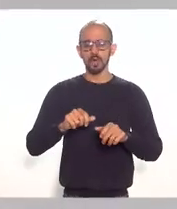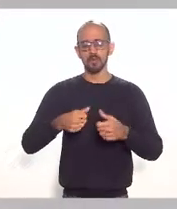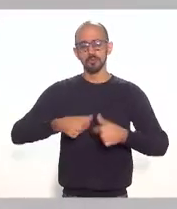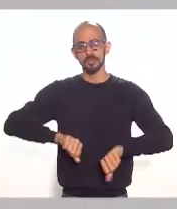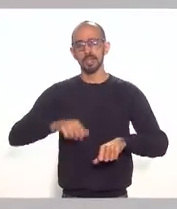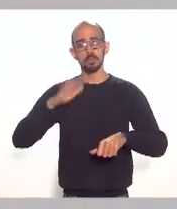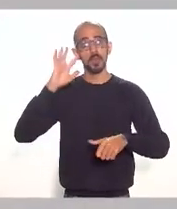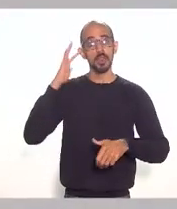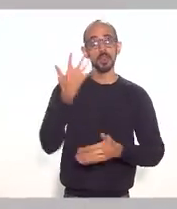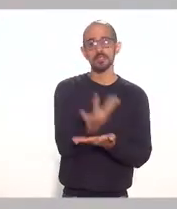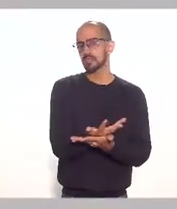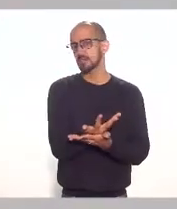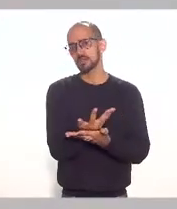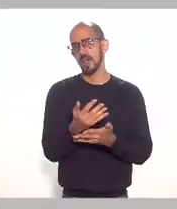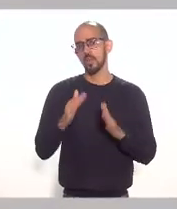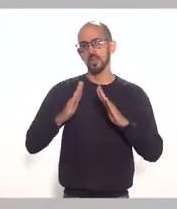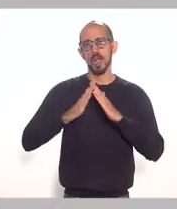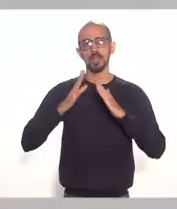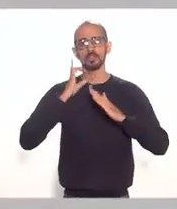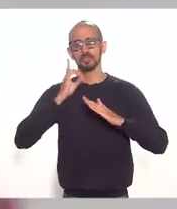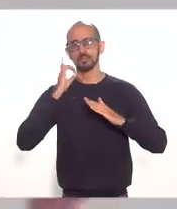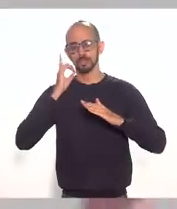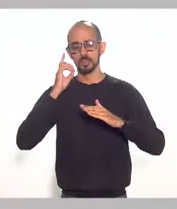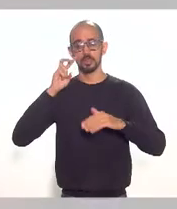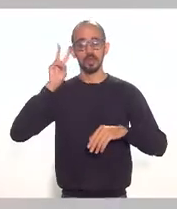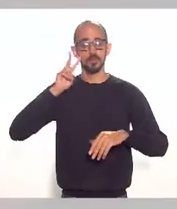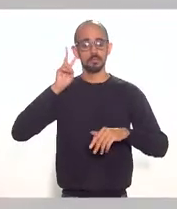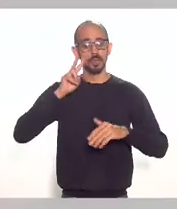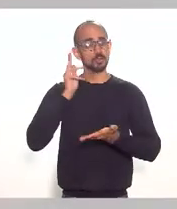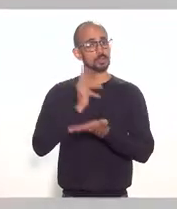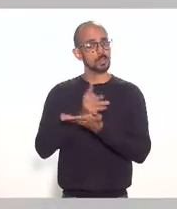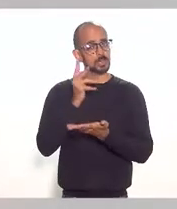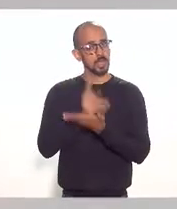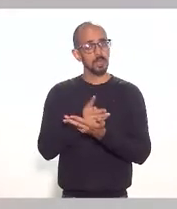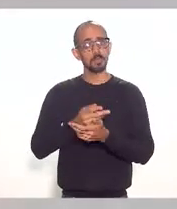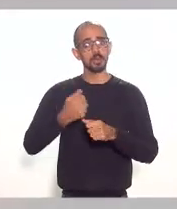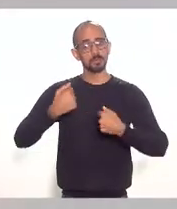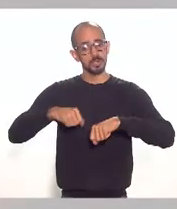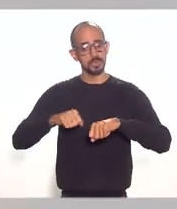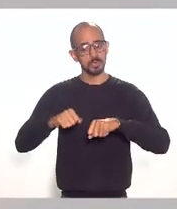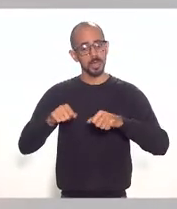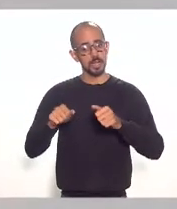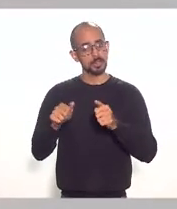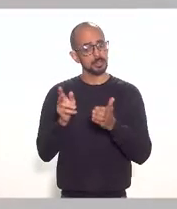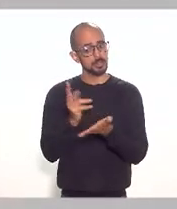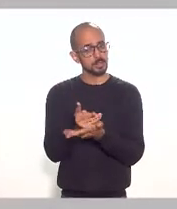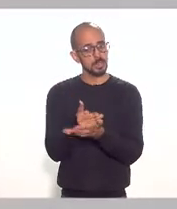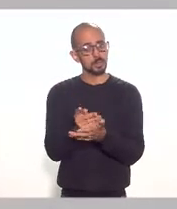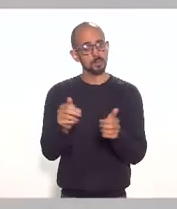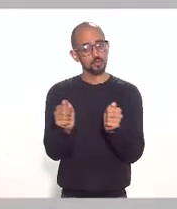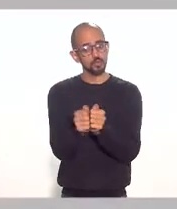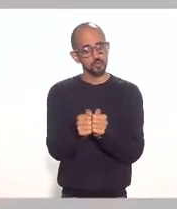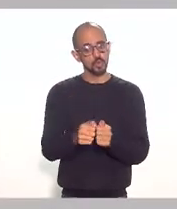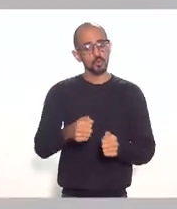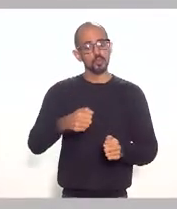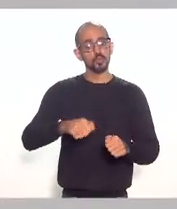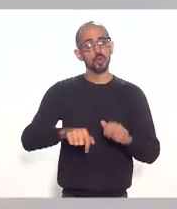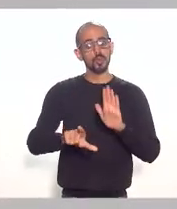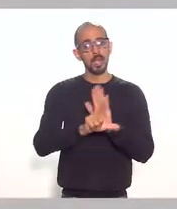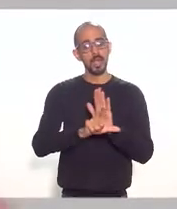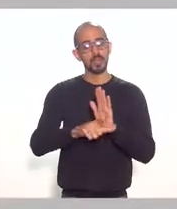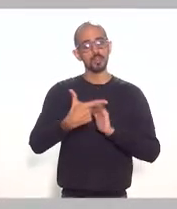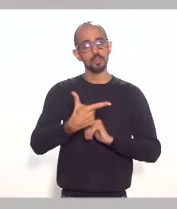decisão das emendas lembrando sempre que tem que estar adstrito ao que o convênio 188 de 2017 prevê